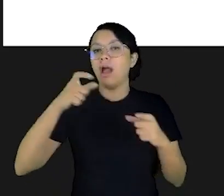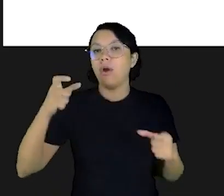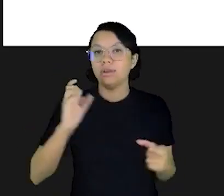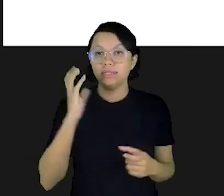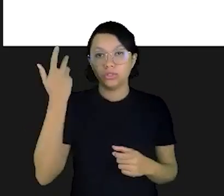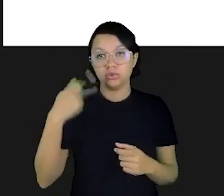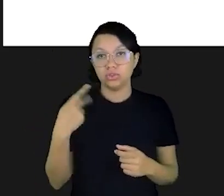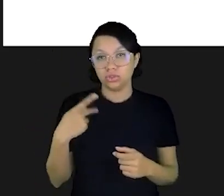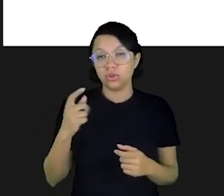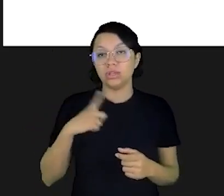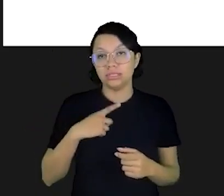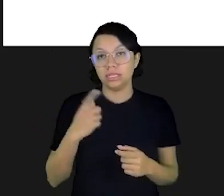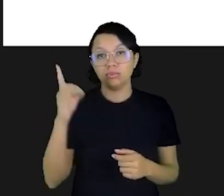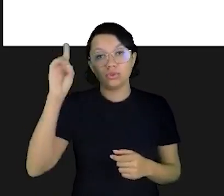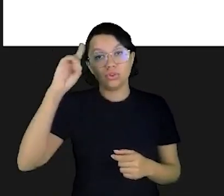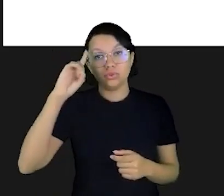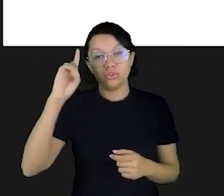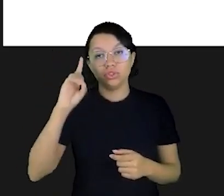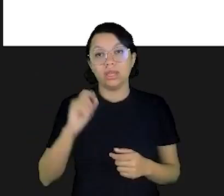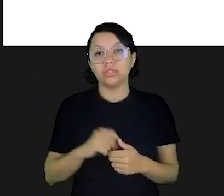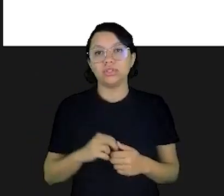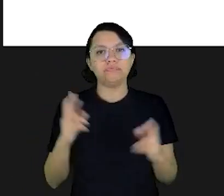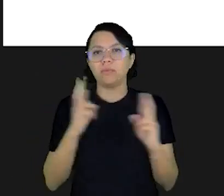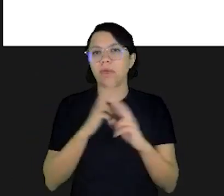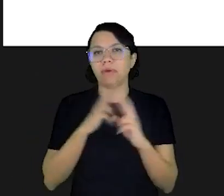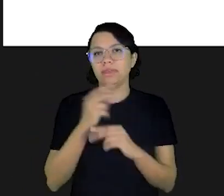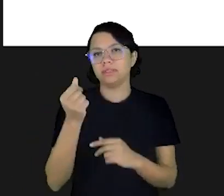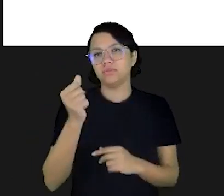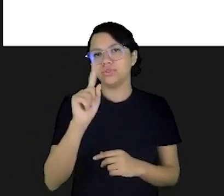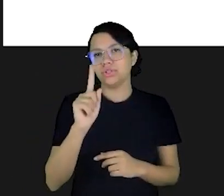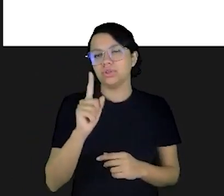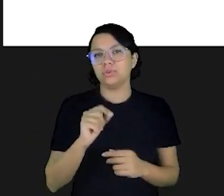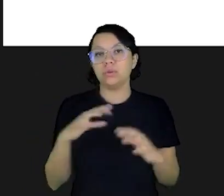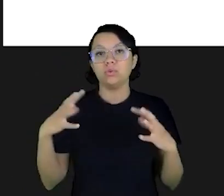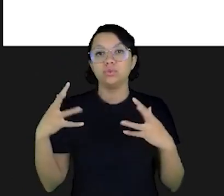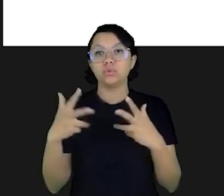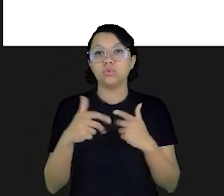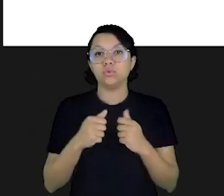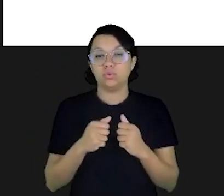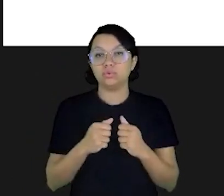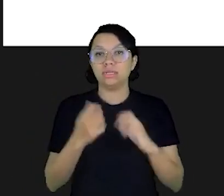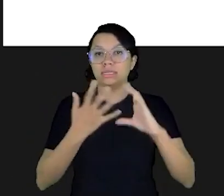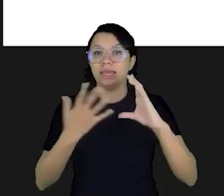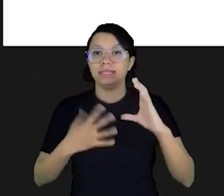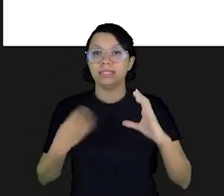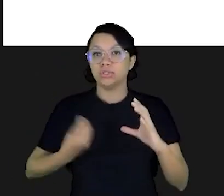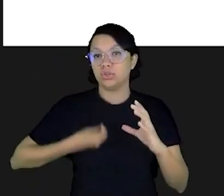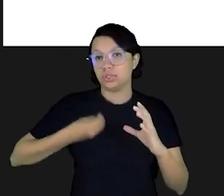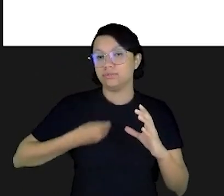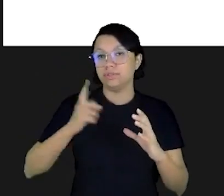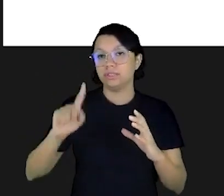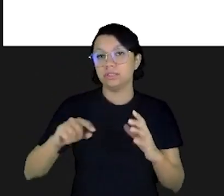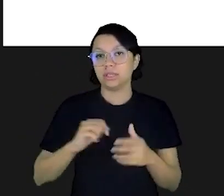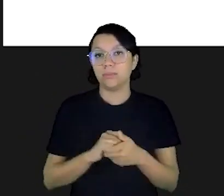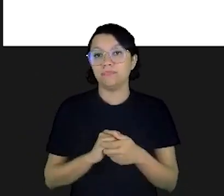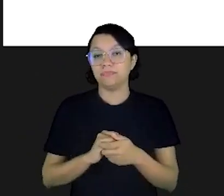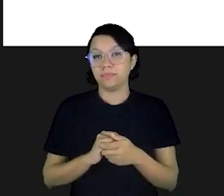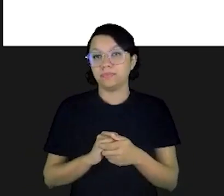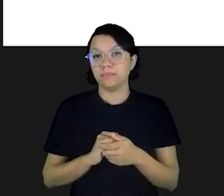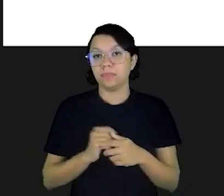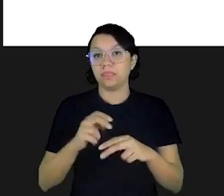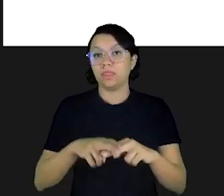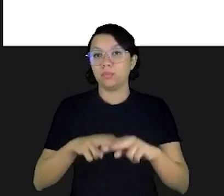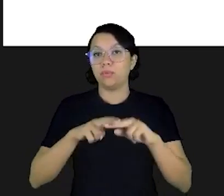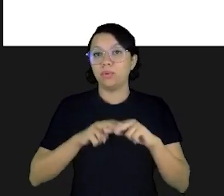decisões que nós tomamos no nosso dia a dia, não só com relação a dinheiro, não, mas com relação a todos os aspectos da nossa vida, são fruto do